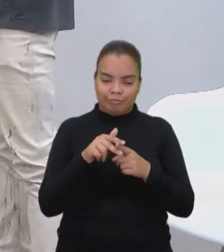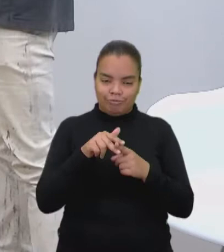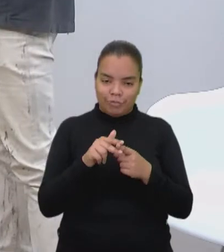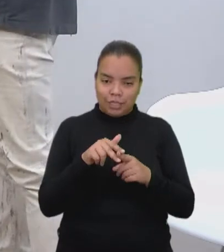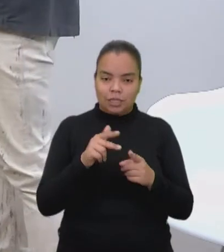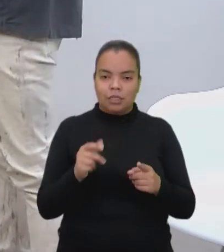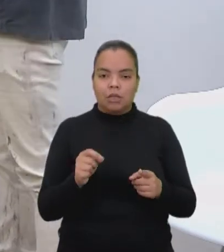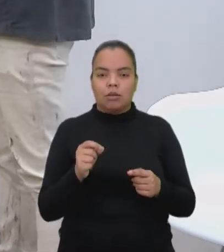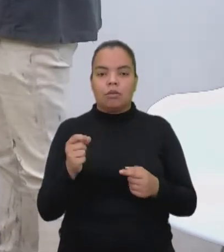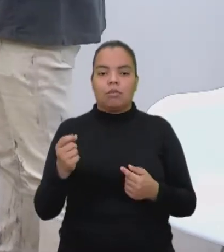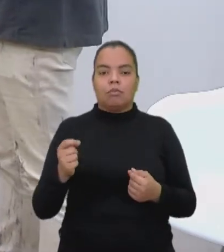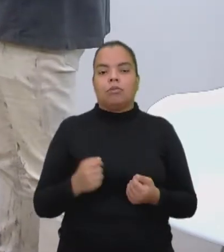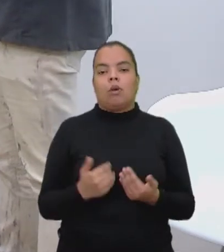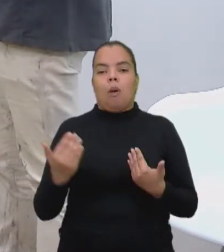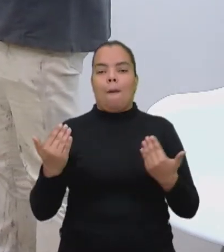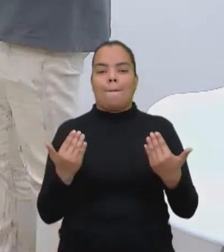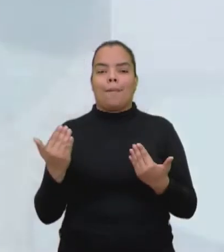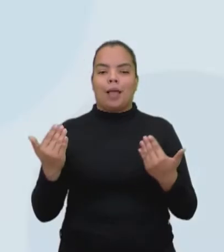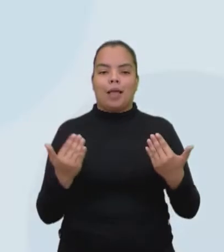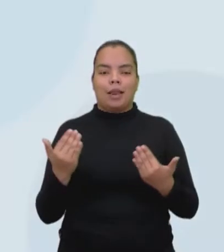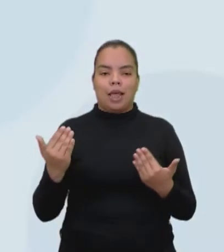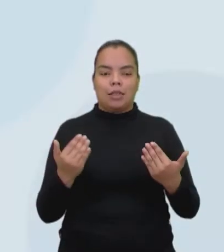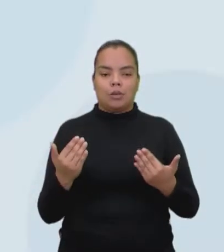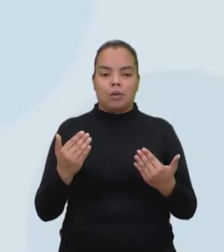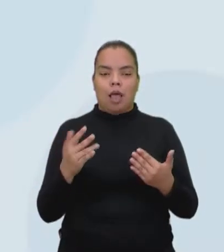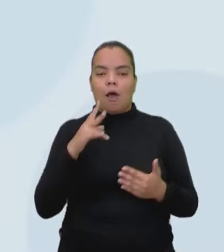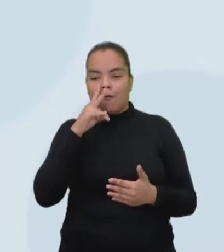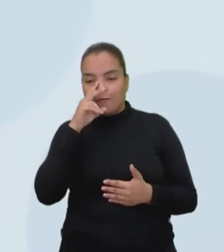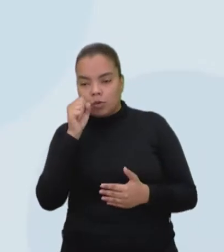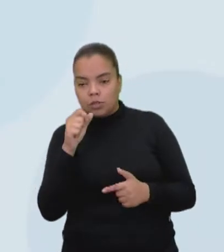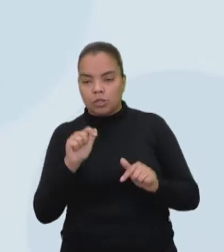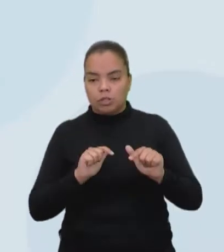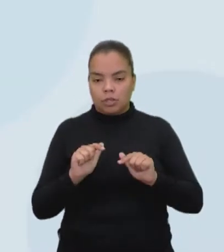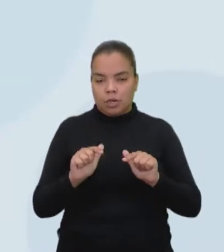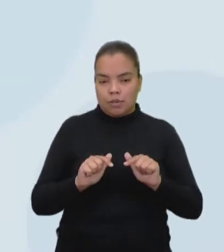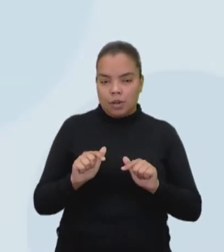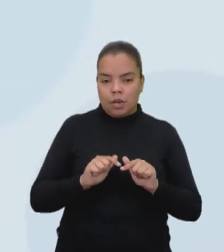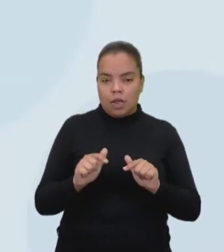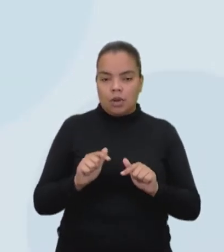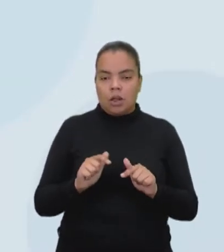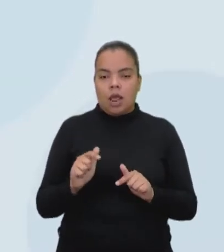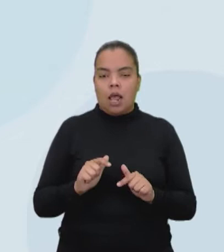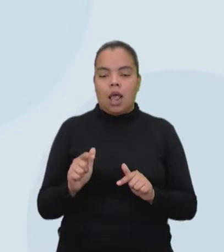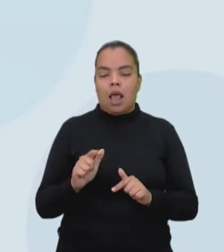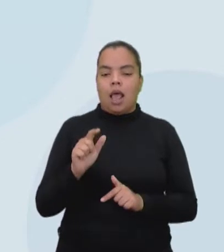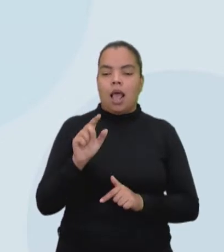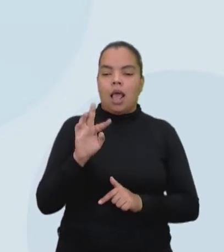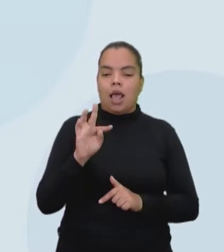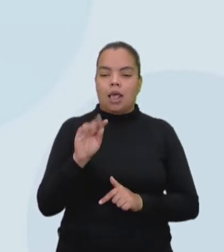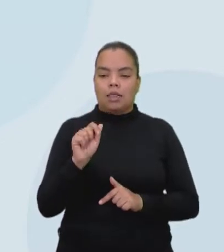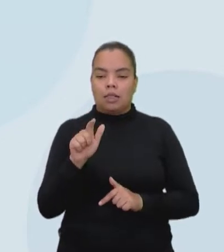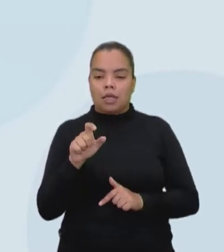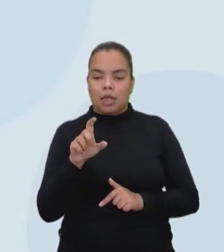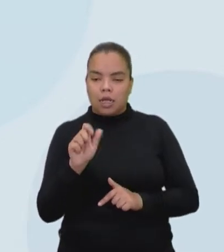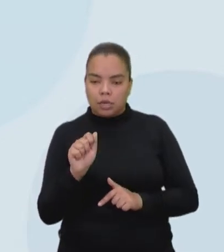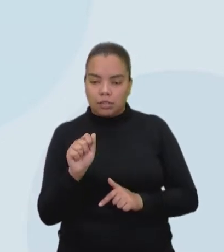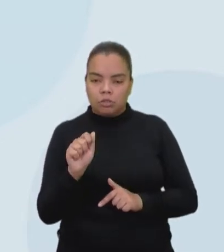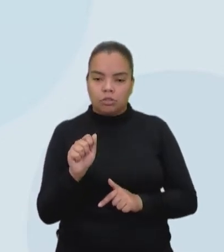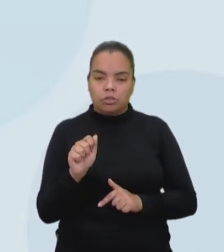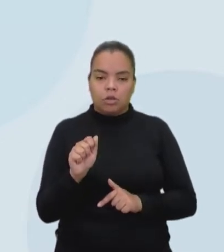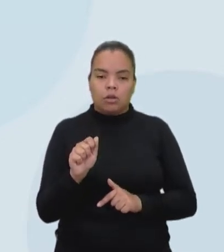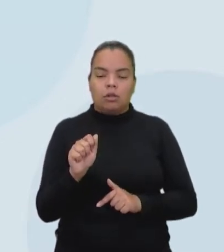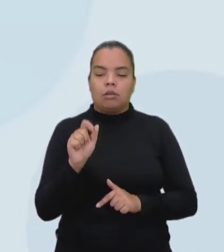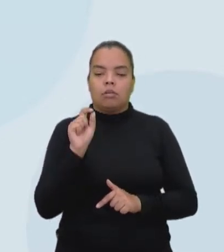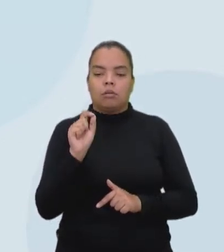em relação à mão de obra, a nossa taxa de lucro aí será menor. E eu vou provar isso por